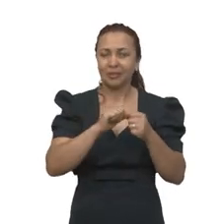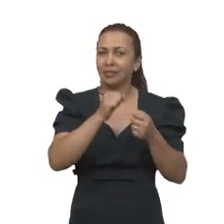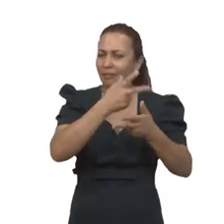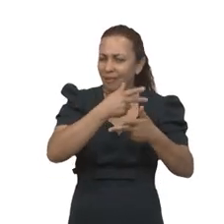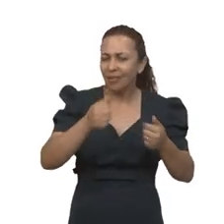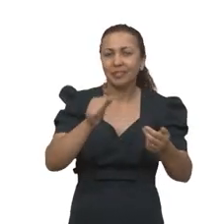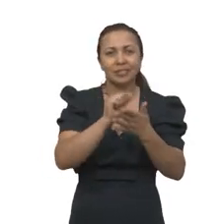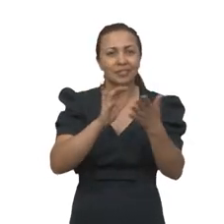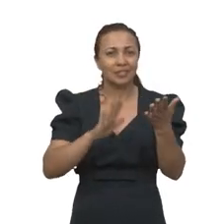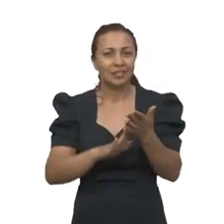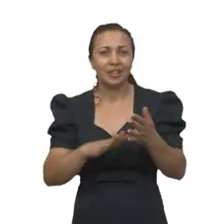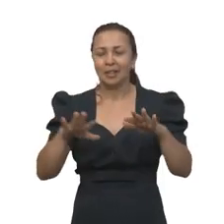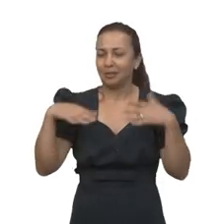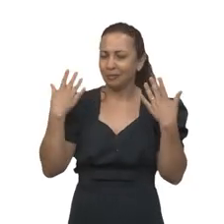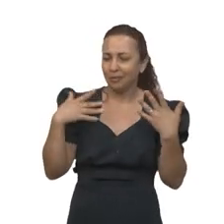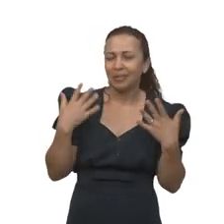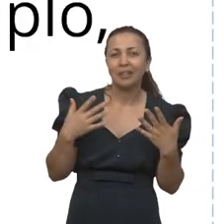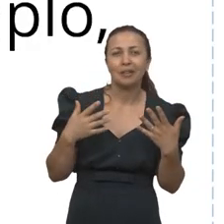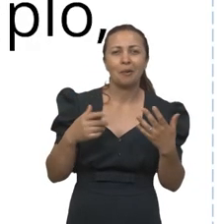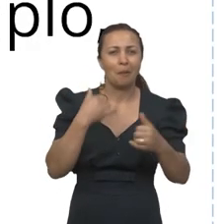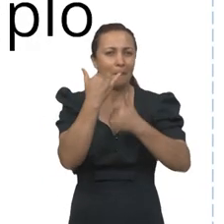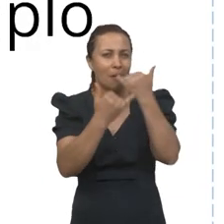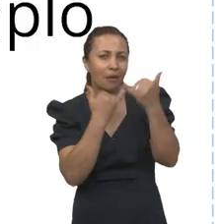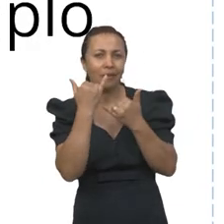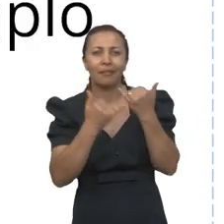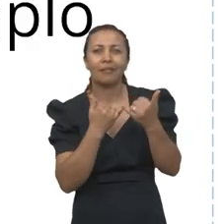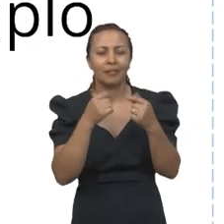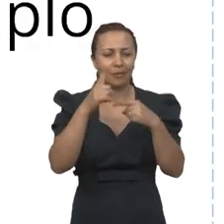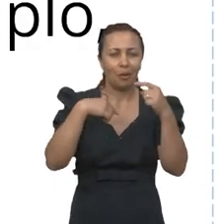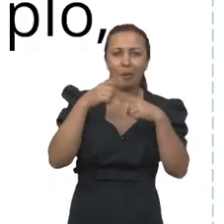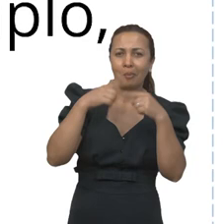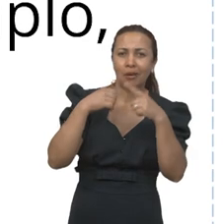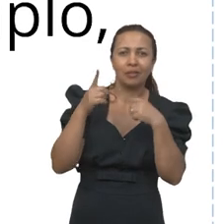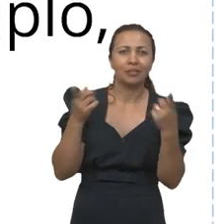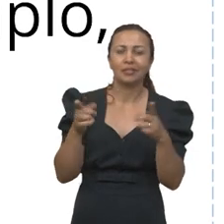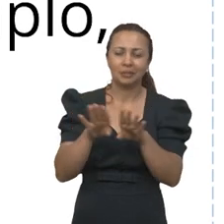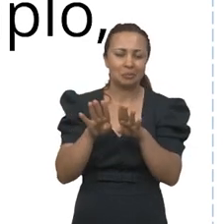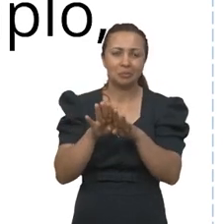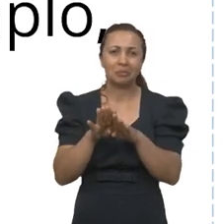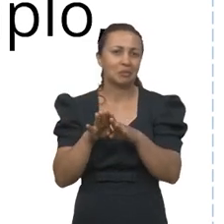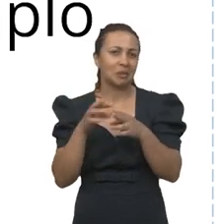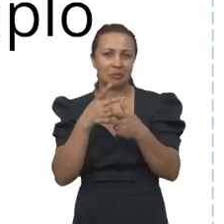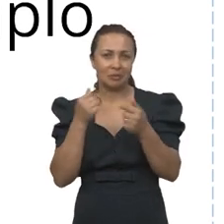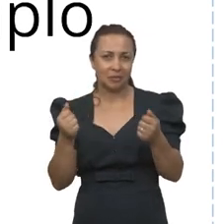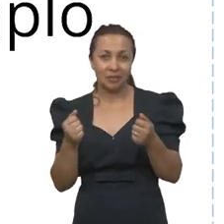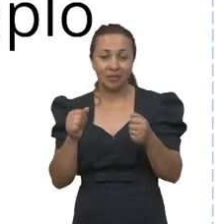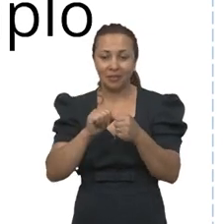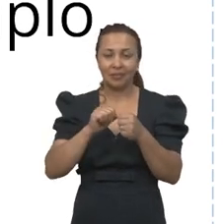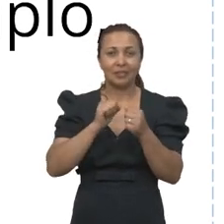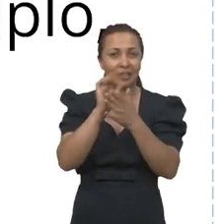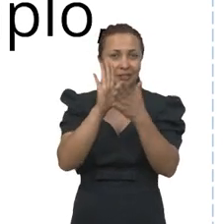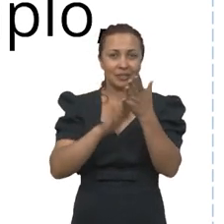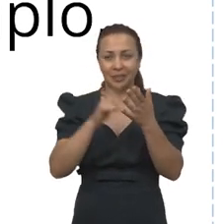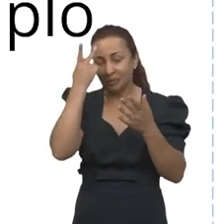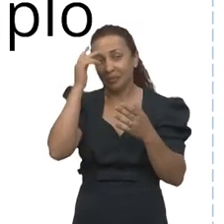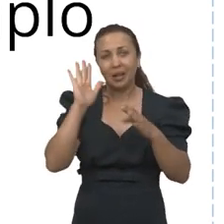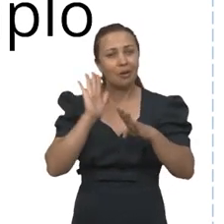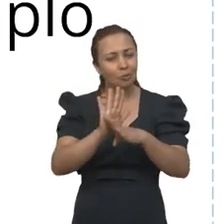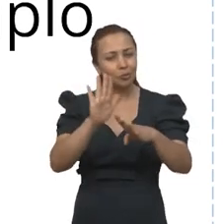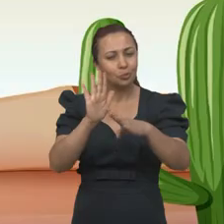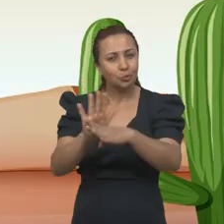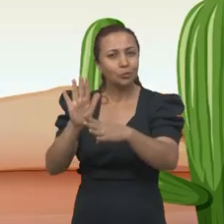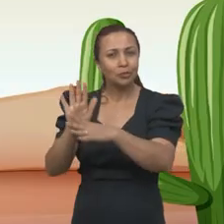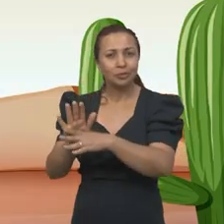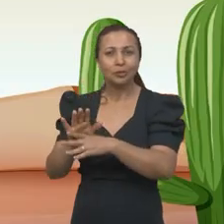atividades de forma muito lúdica, com brinquedos, com objetos concretos, né? Então ela vai fazendo essas atividades para ir